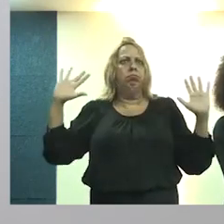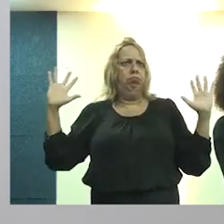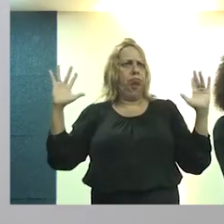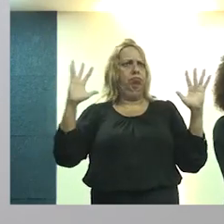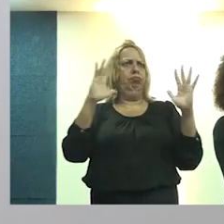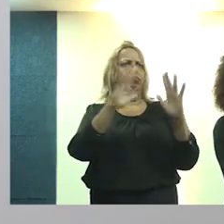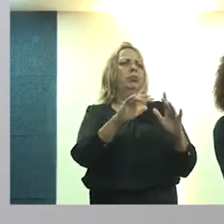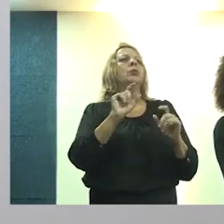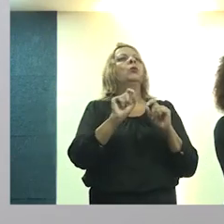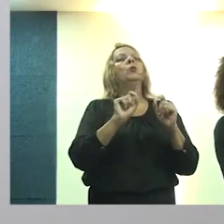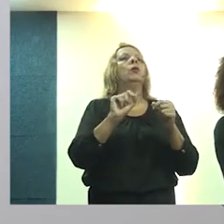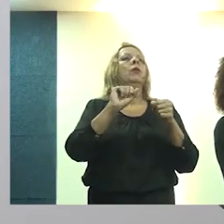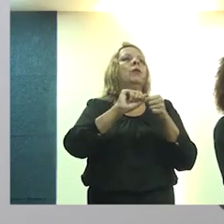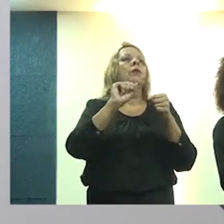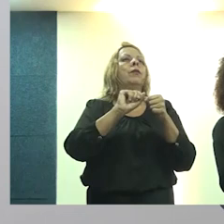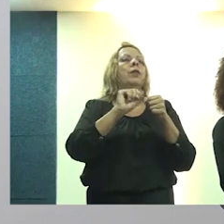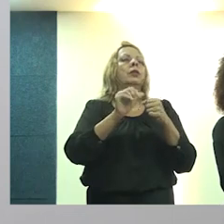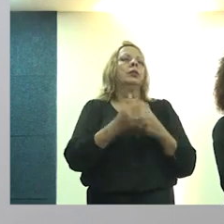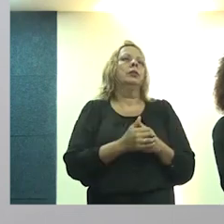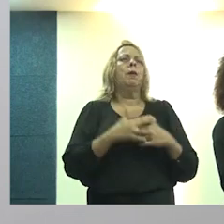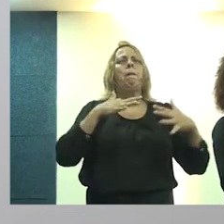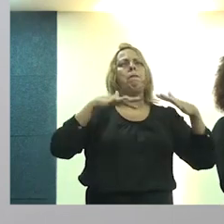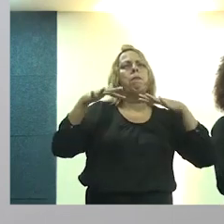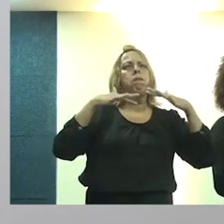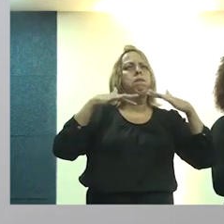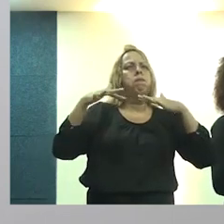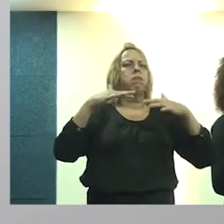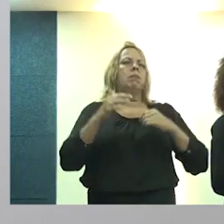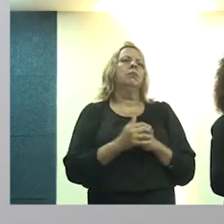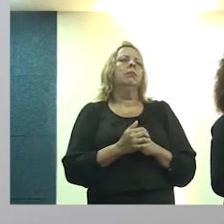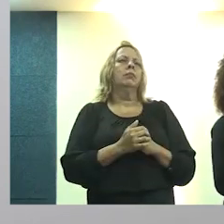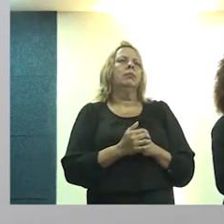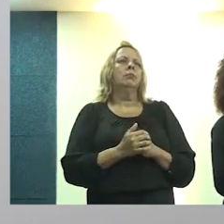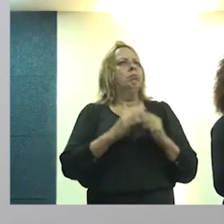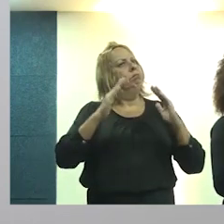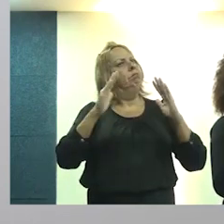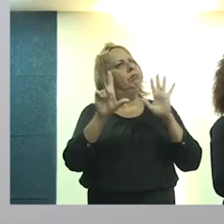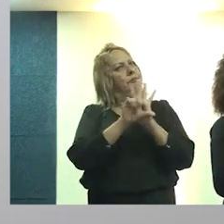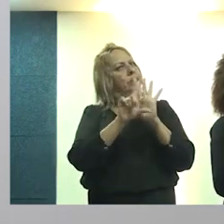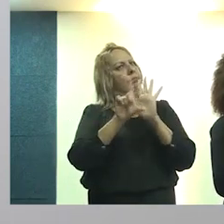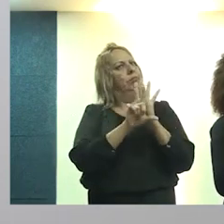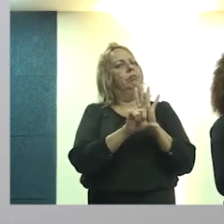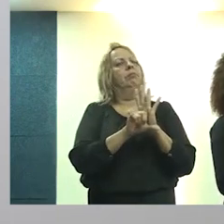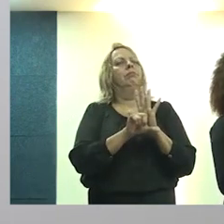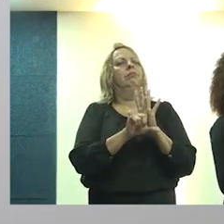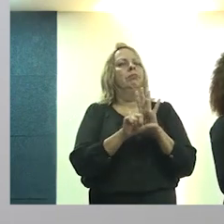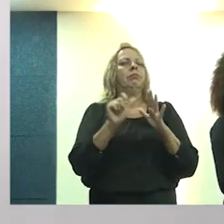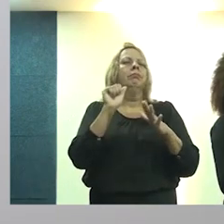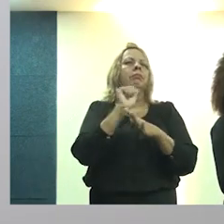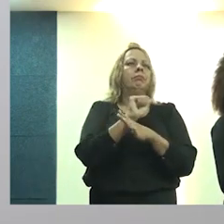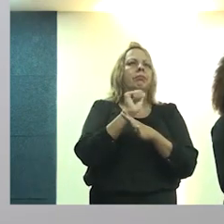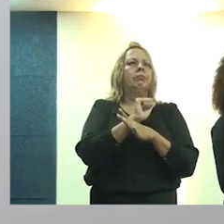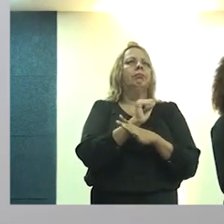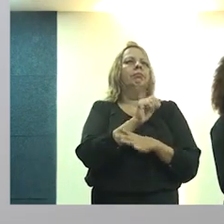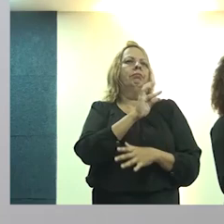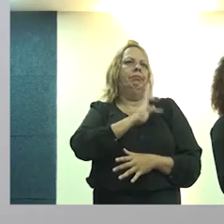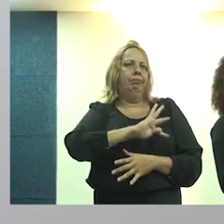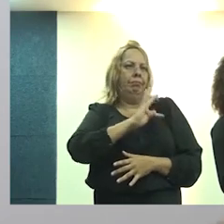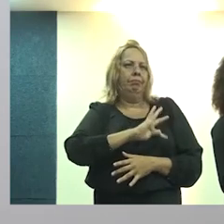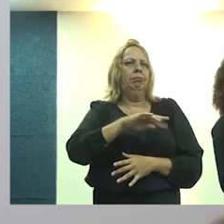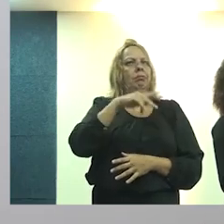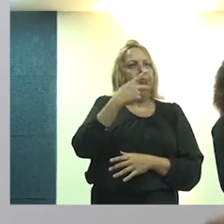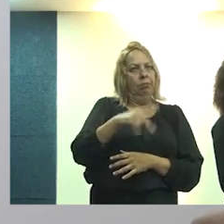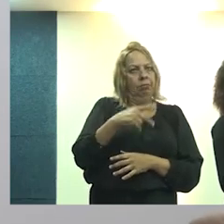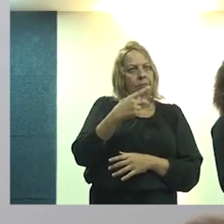que são aquelas que fizeram mover a montanha de fazer valer a lei da assistência técnica nos territórios. Eu